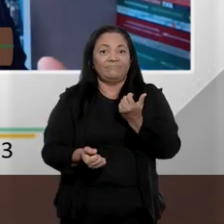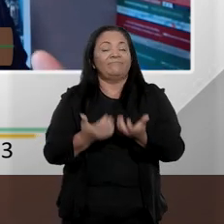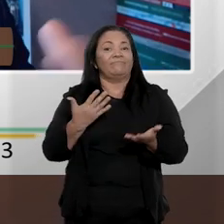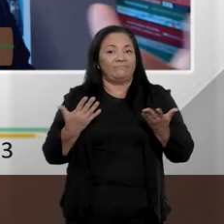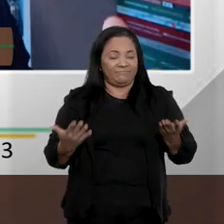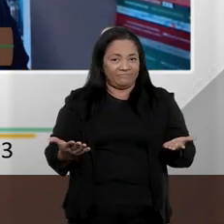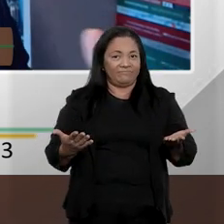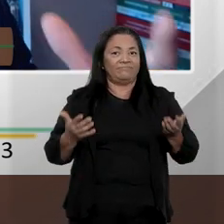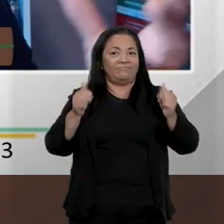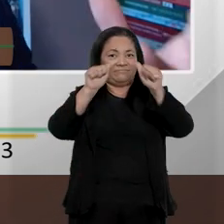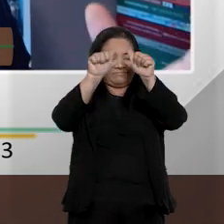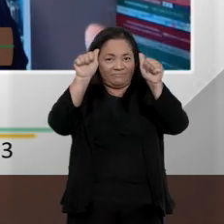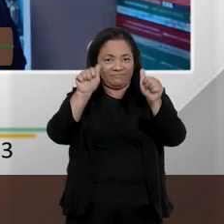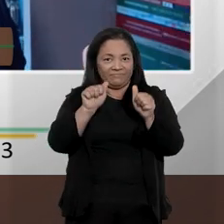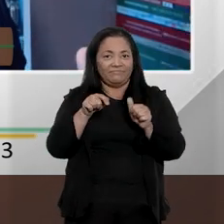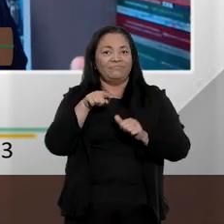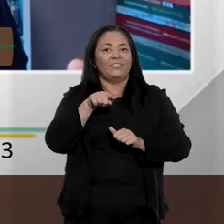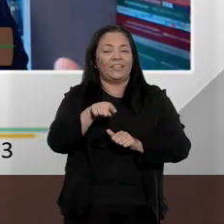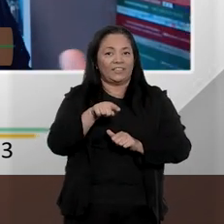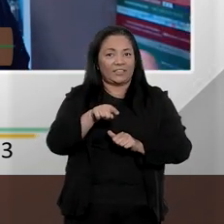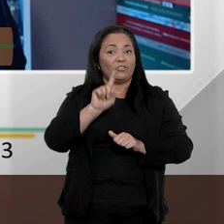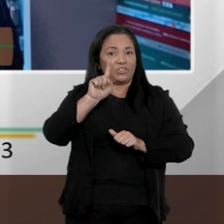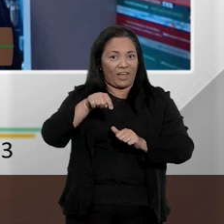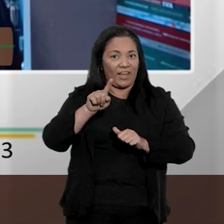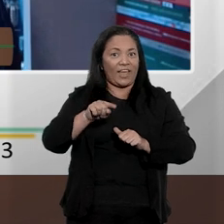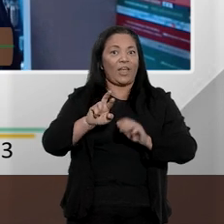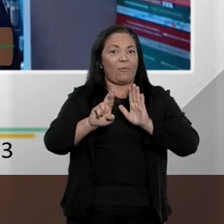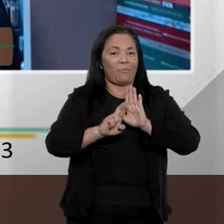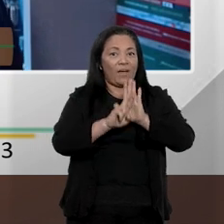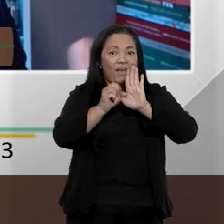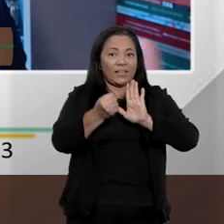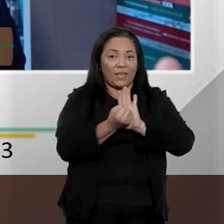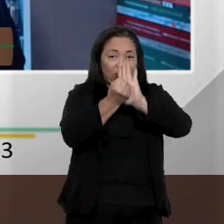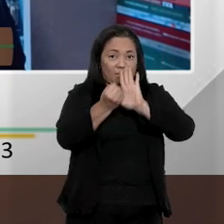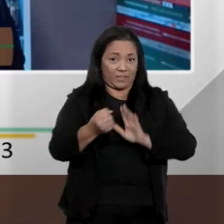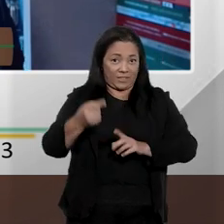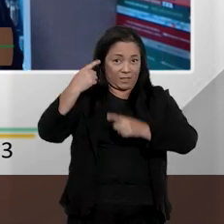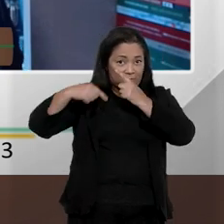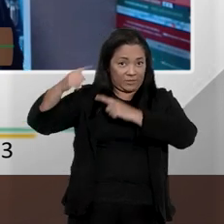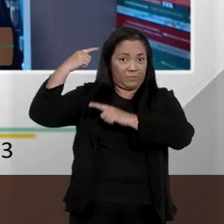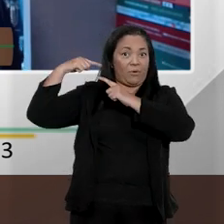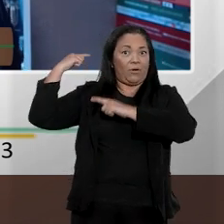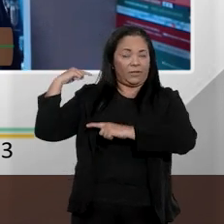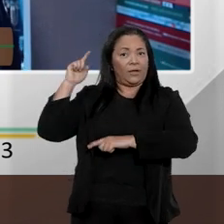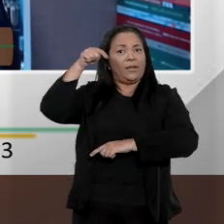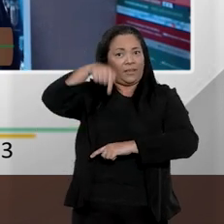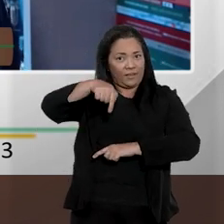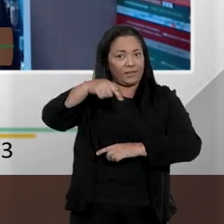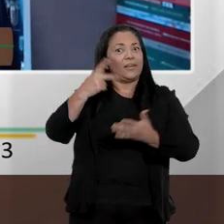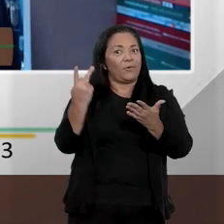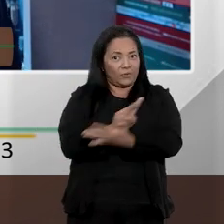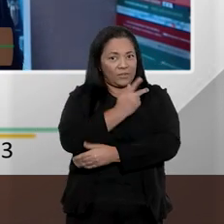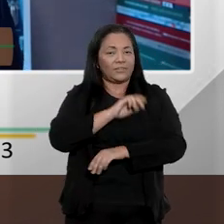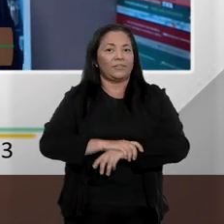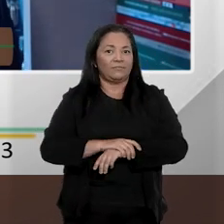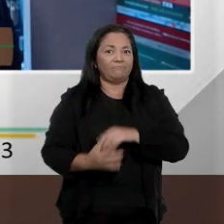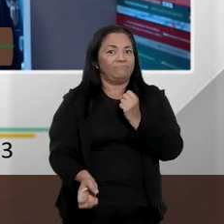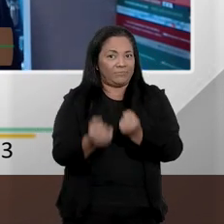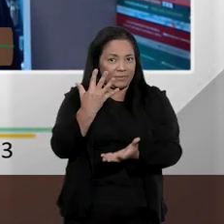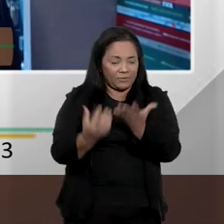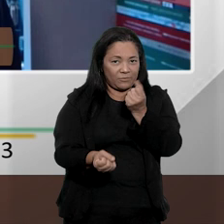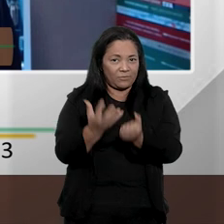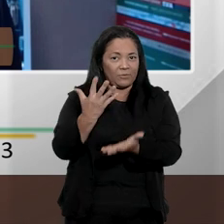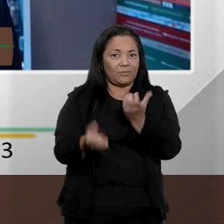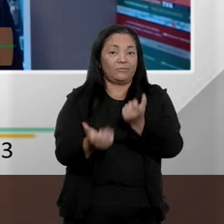estátua, ela já um ancestral, mas teve sua estátua queimada aqui na nossa cidade.